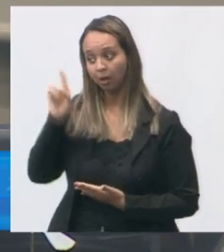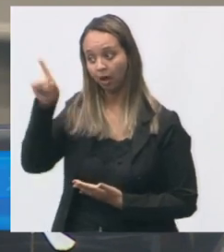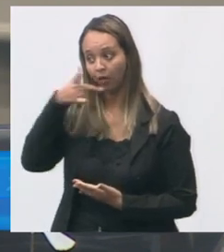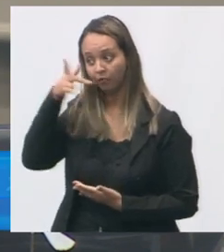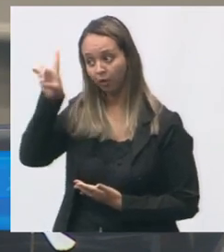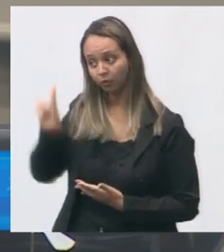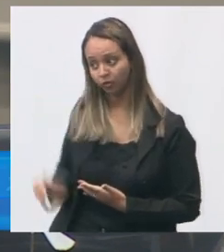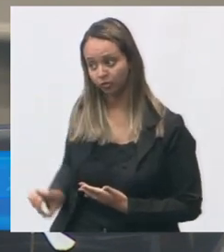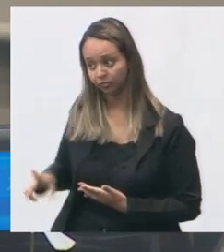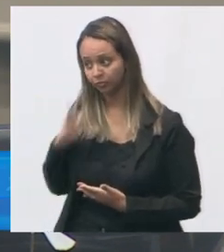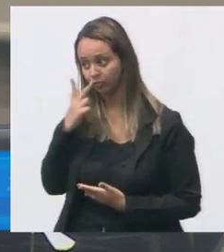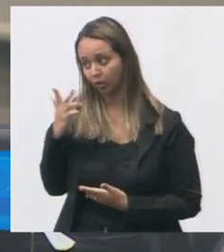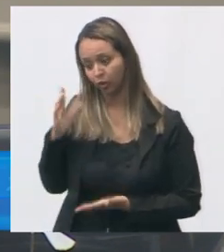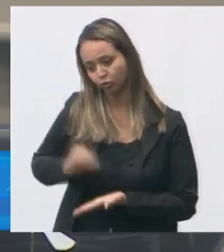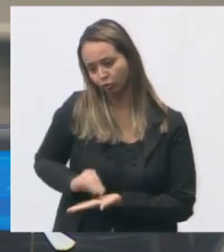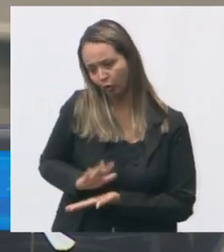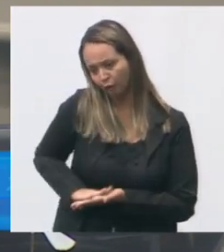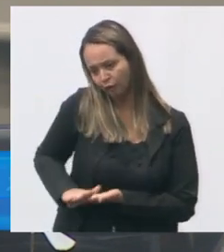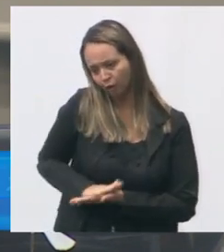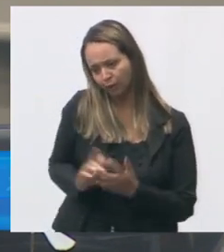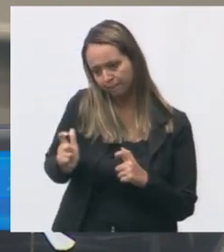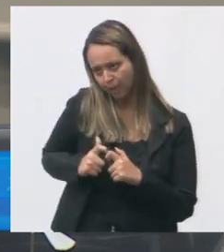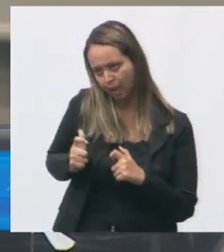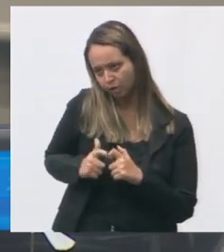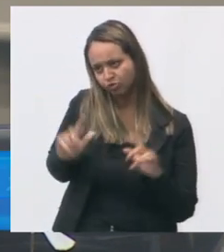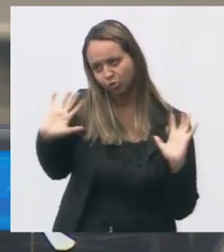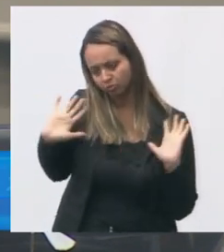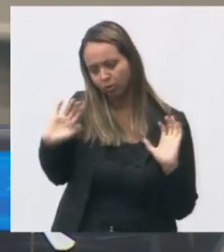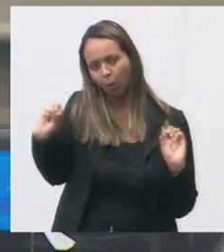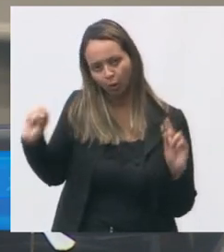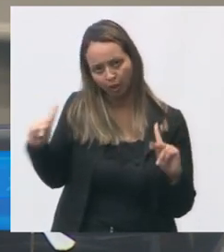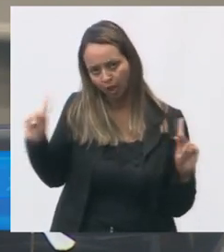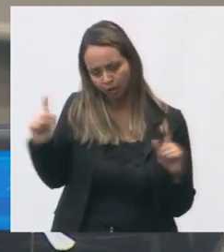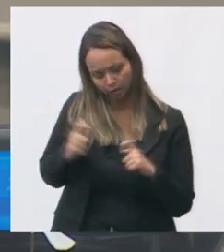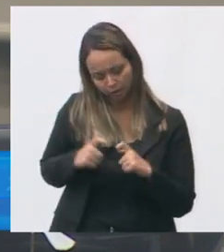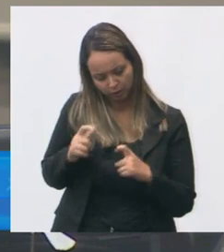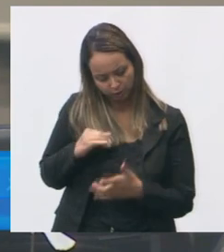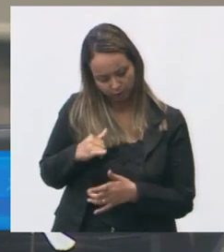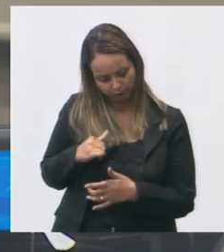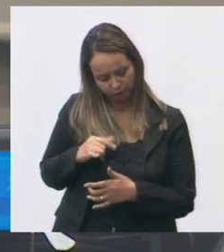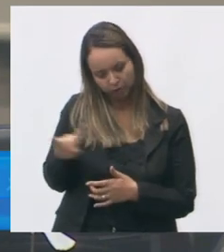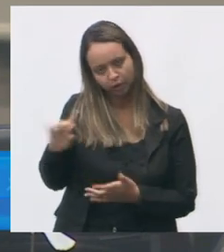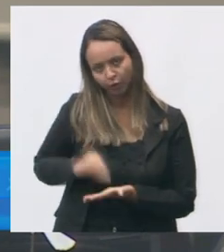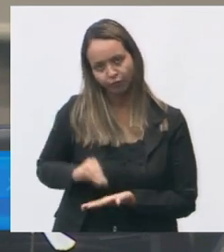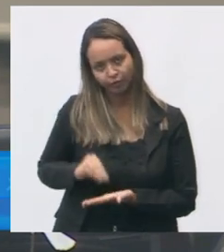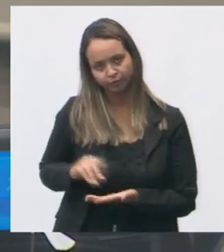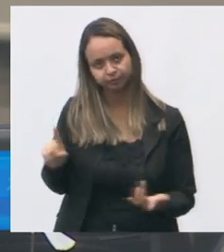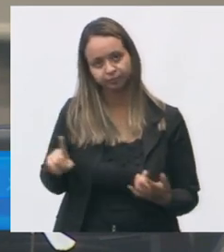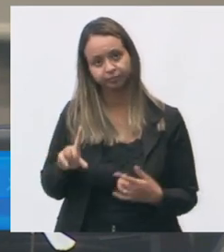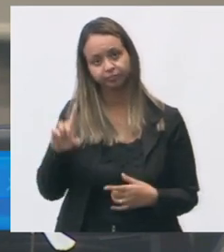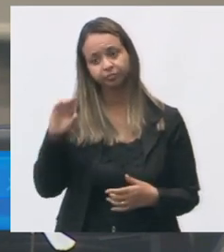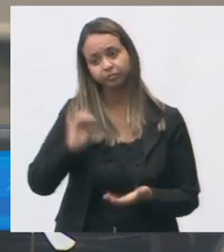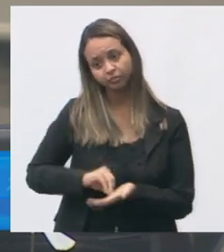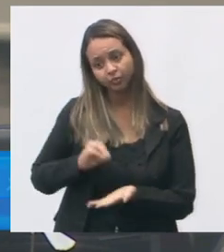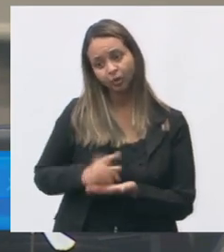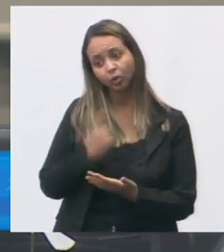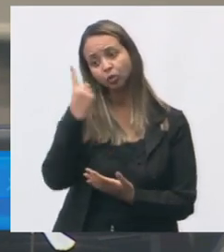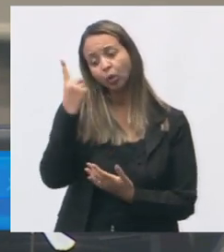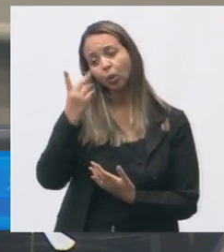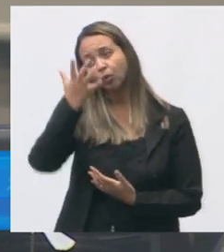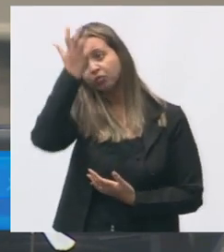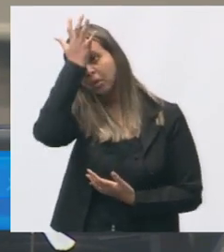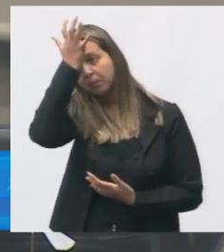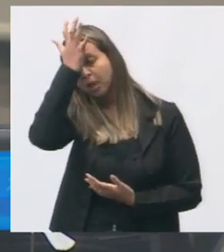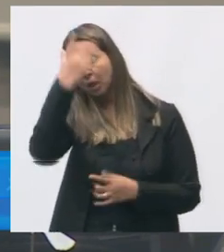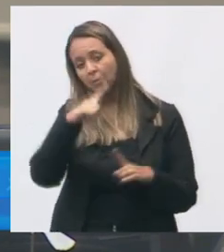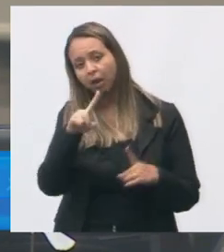fala que não falta médico eu acredito que não falta porque a maioria das diretoras falam está faltando um enfermeiro mas está em